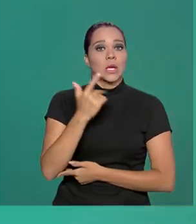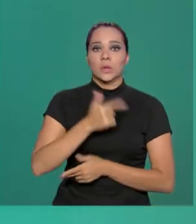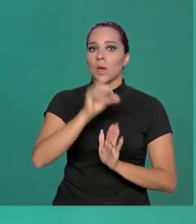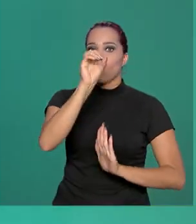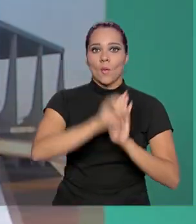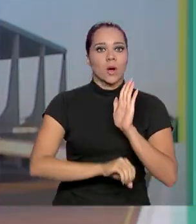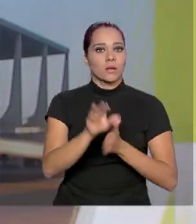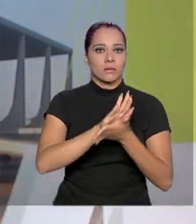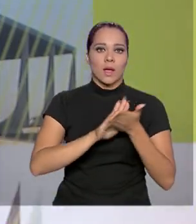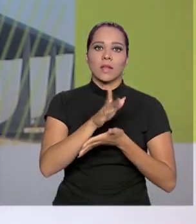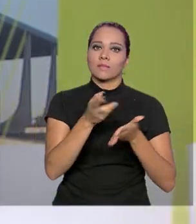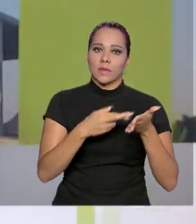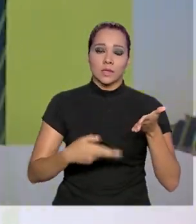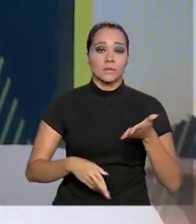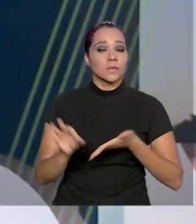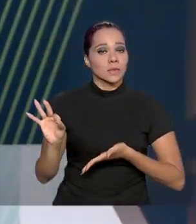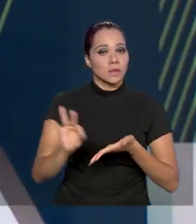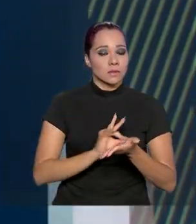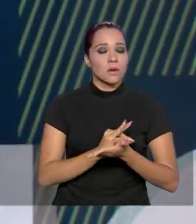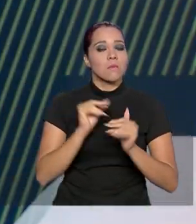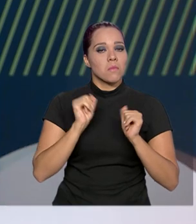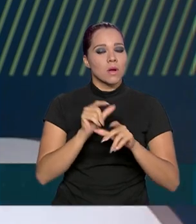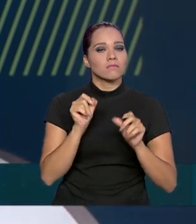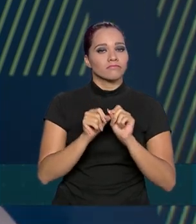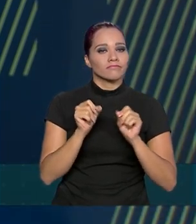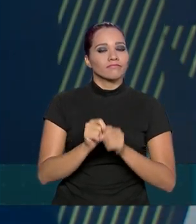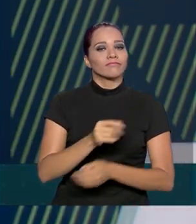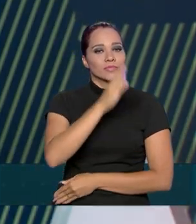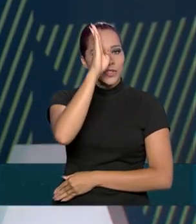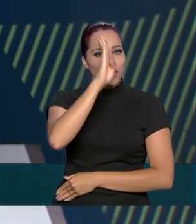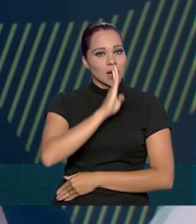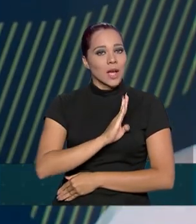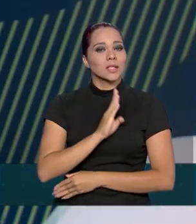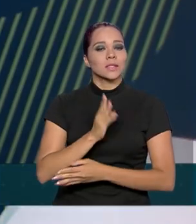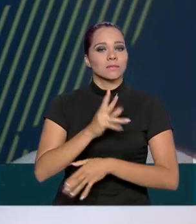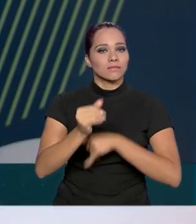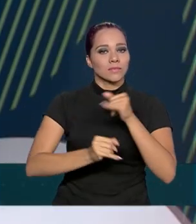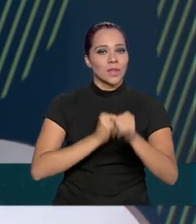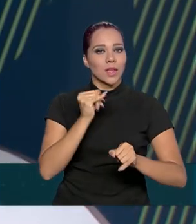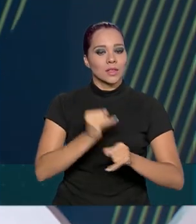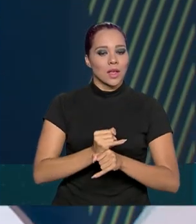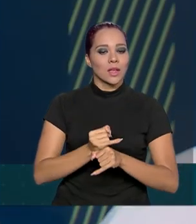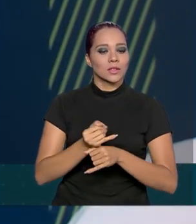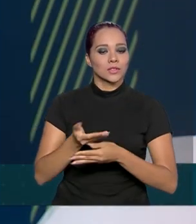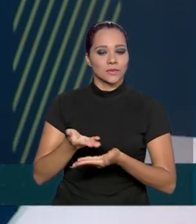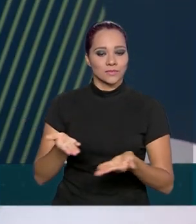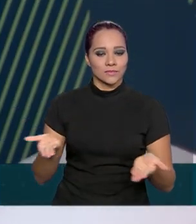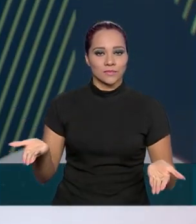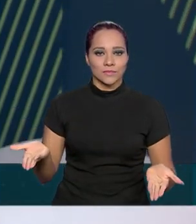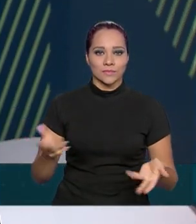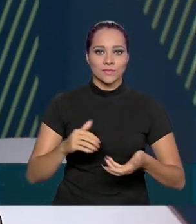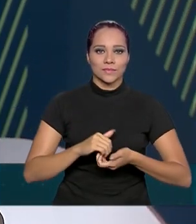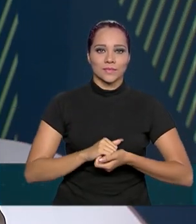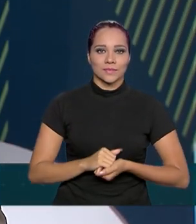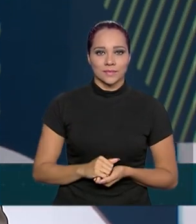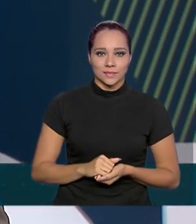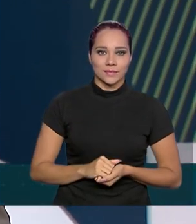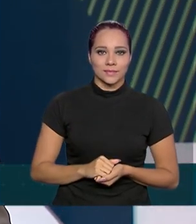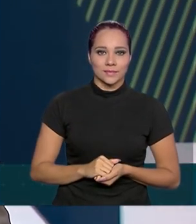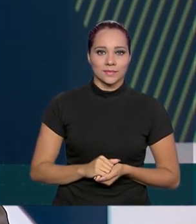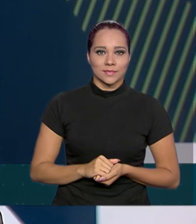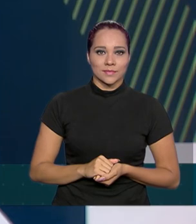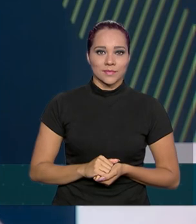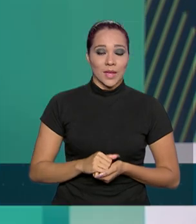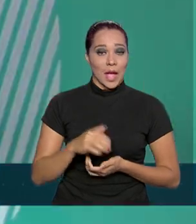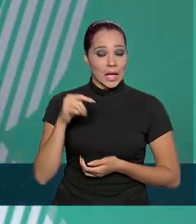zerado a redação. As inscrições podem ser feitas de graça no site sisu.mec.gov.br.